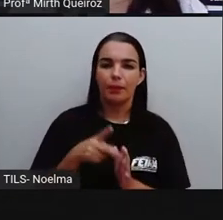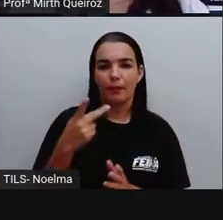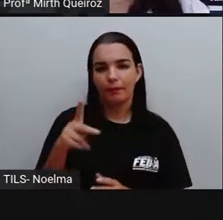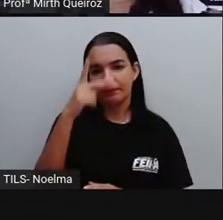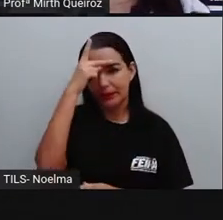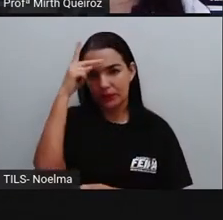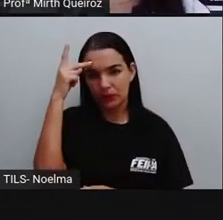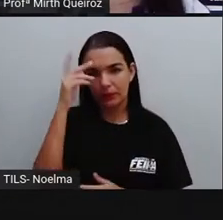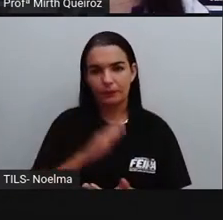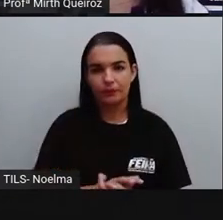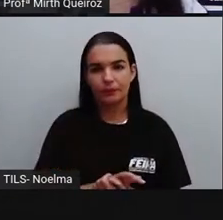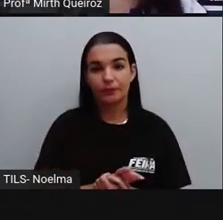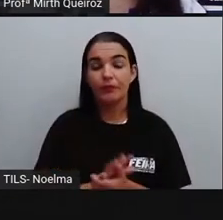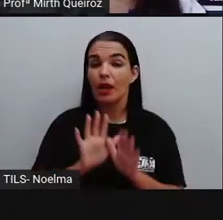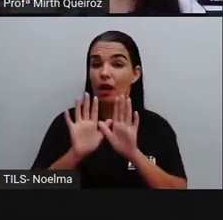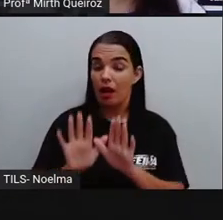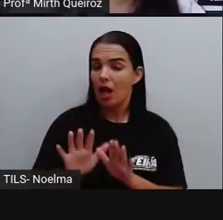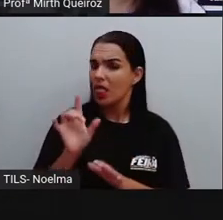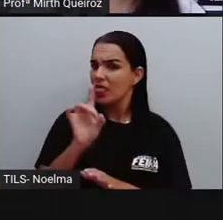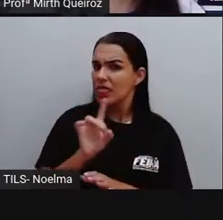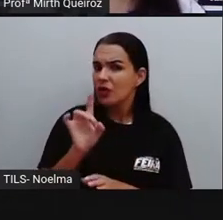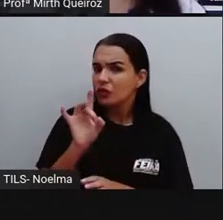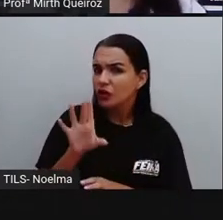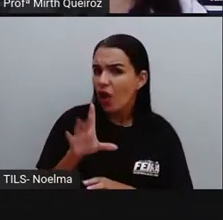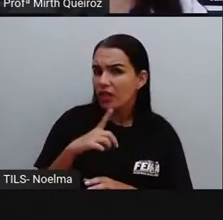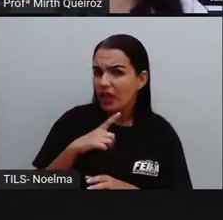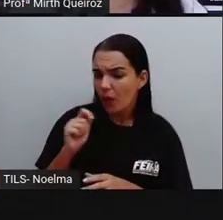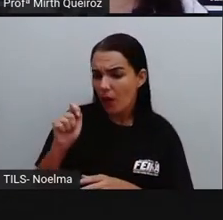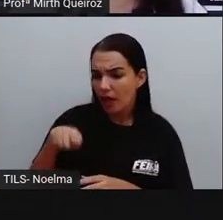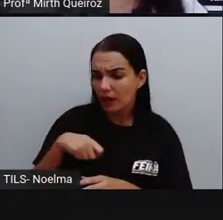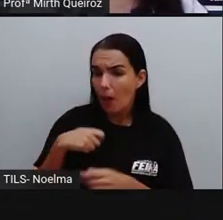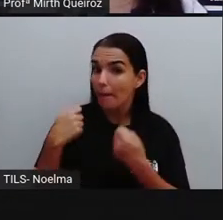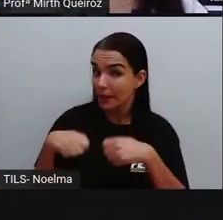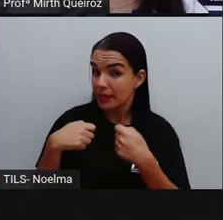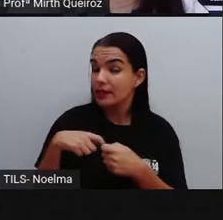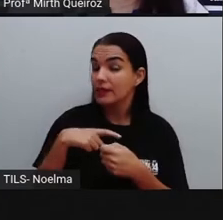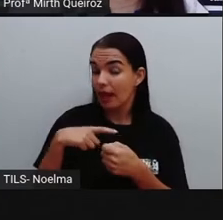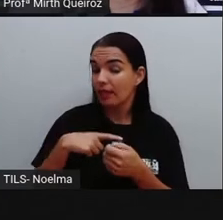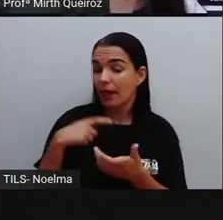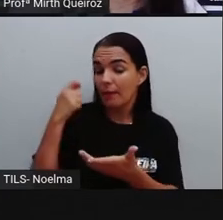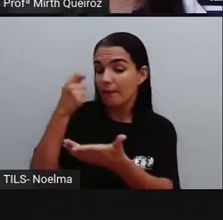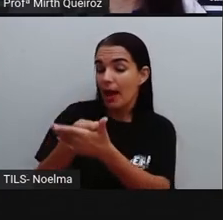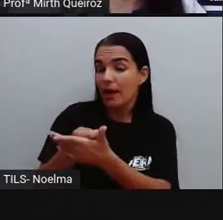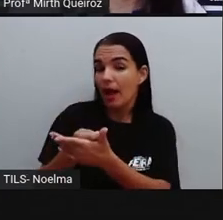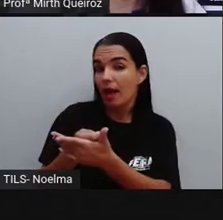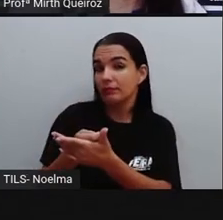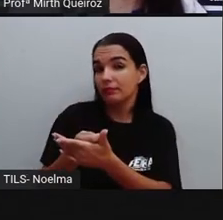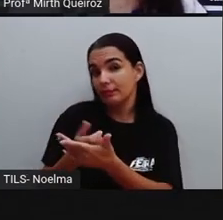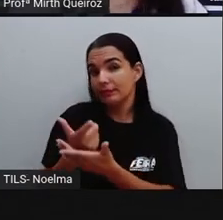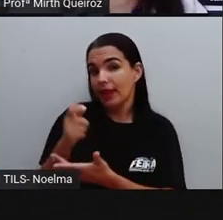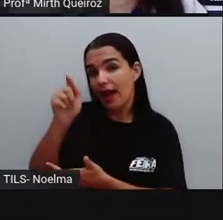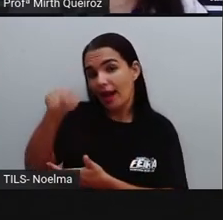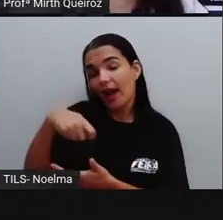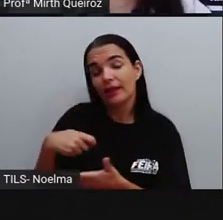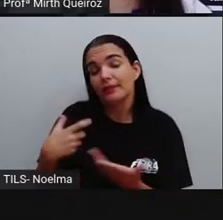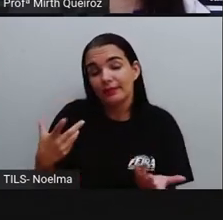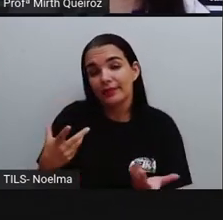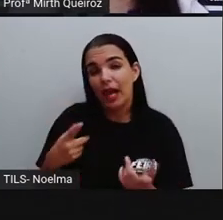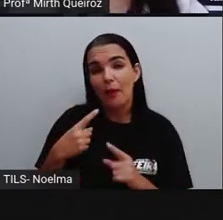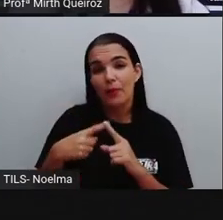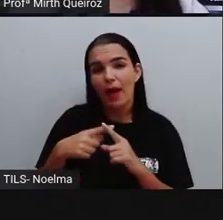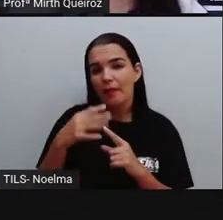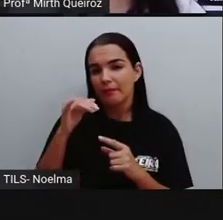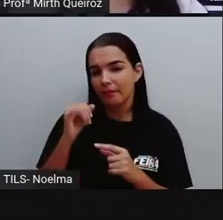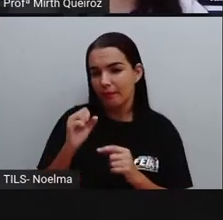né? E não é só ter o cartão. Você tem que ter o dinheiro também para cobrir a fatura do cartão, né? Então, a gente não